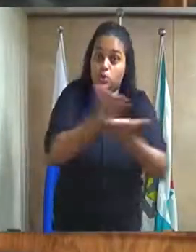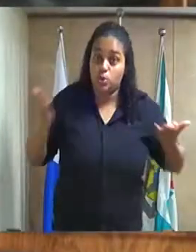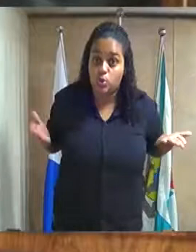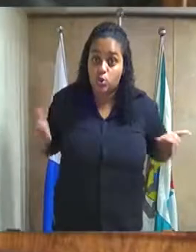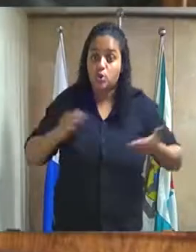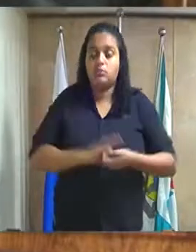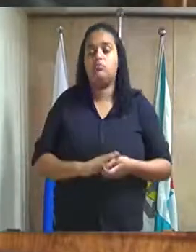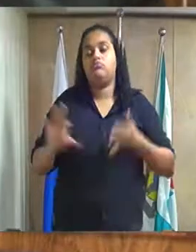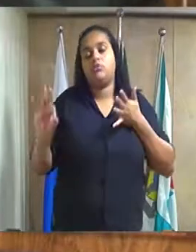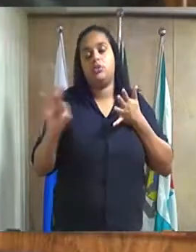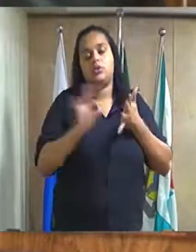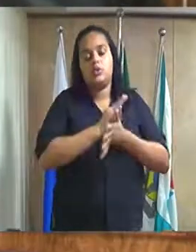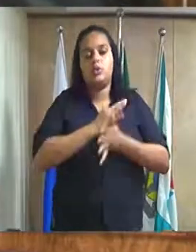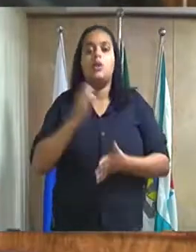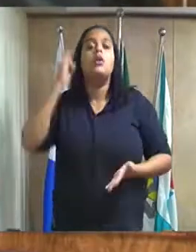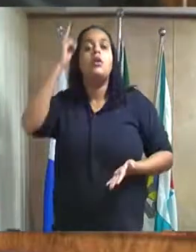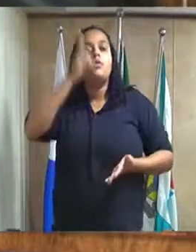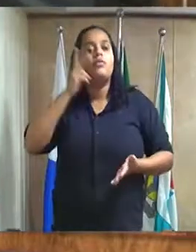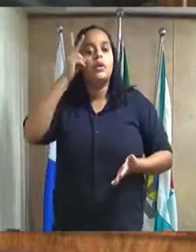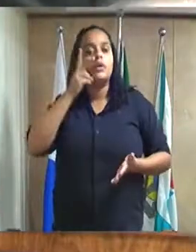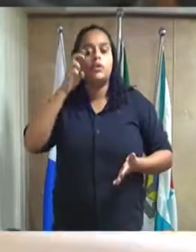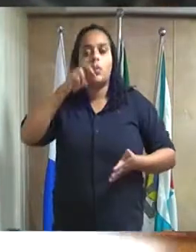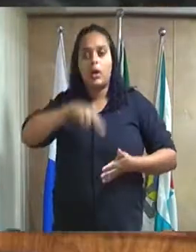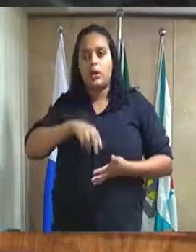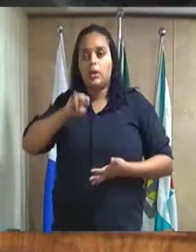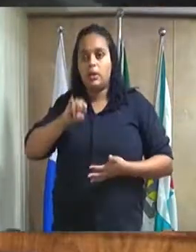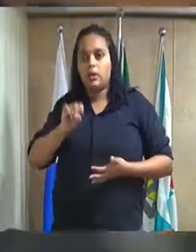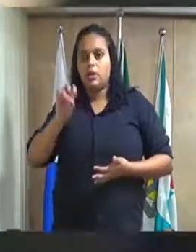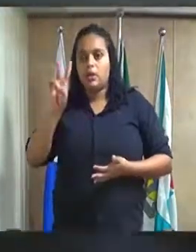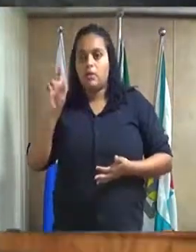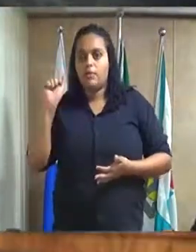por ordem que são vereador Nivan Almeida